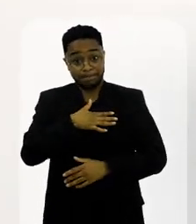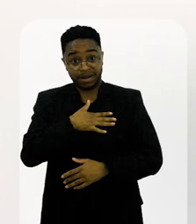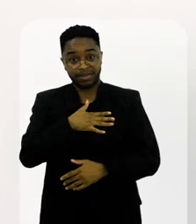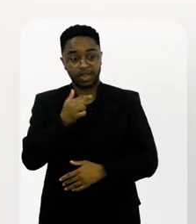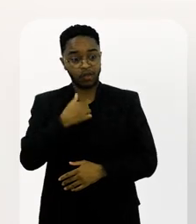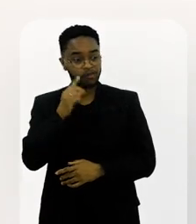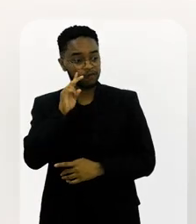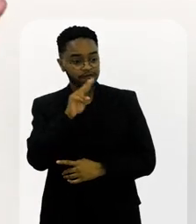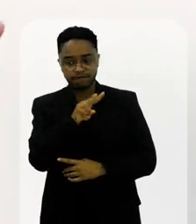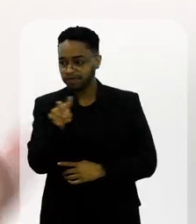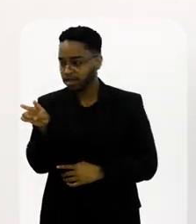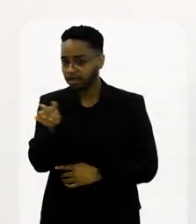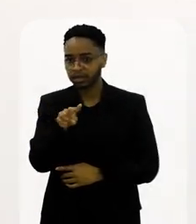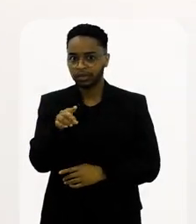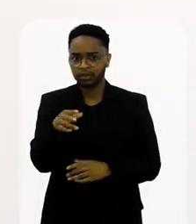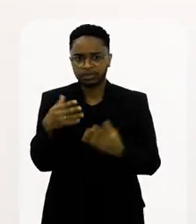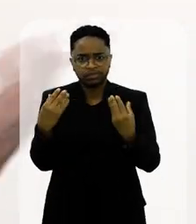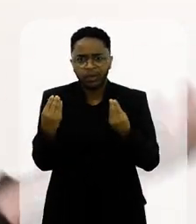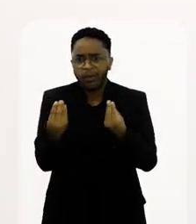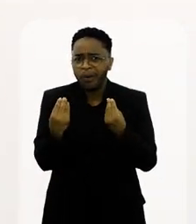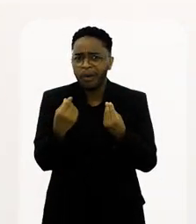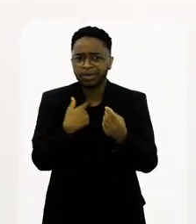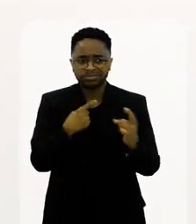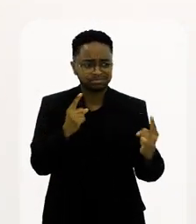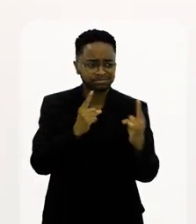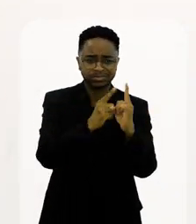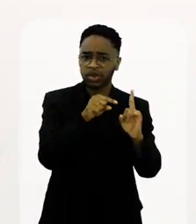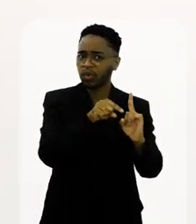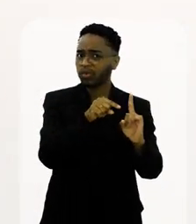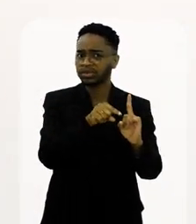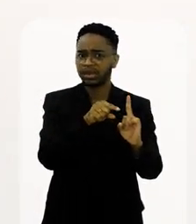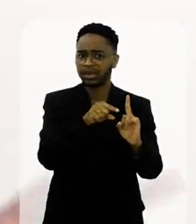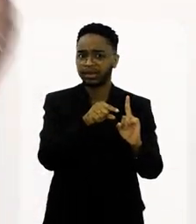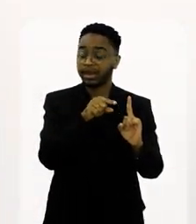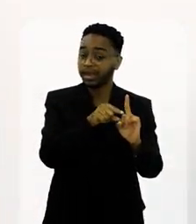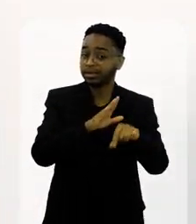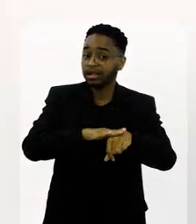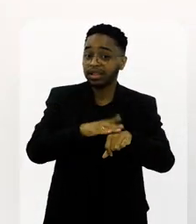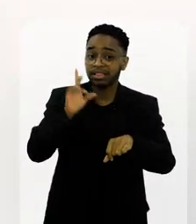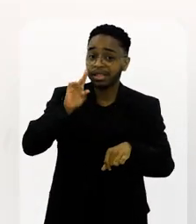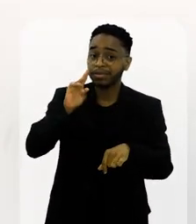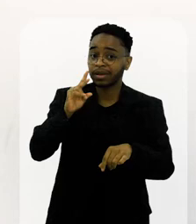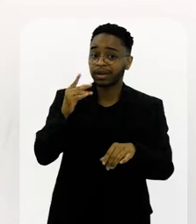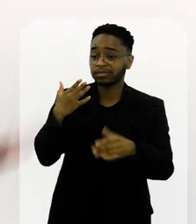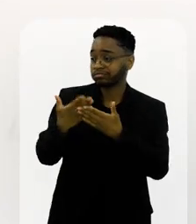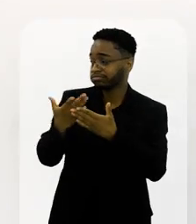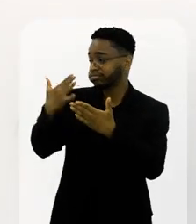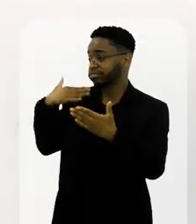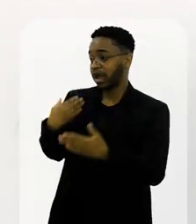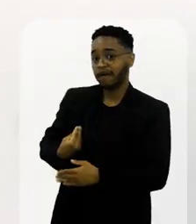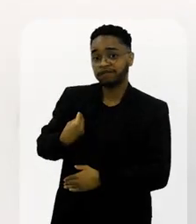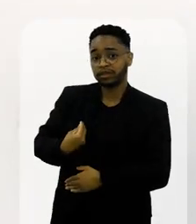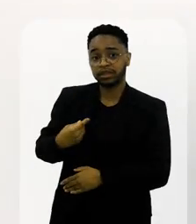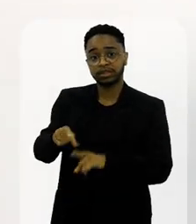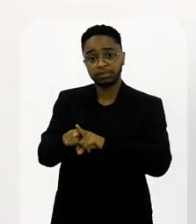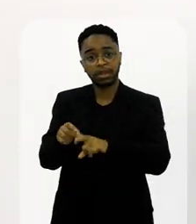para mim, como observador, também foi, porque quando que eu ia estar na frente de Bibi Ferreira, ela relembrando todos os grandes momentos da vida dela emocionada